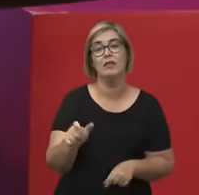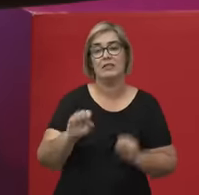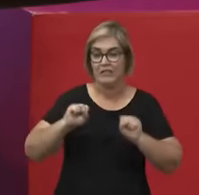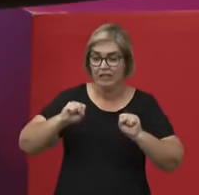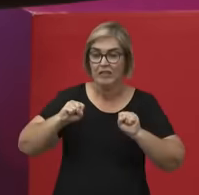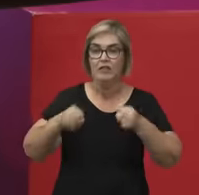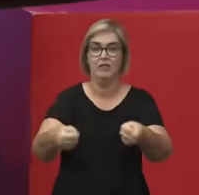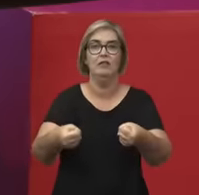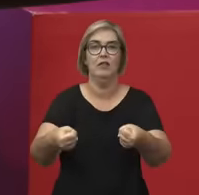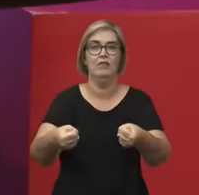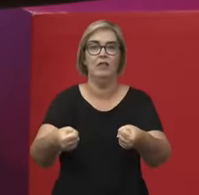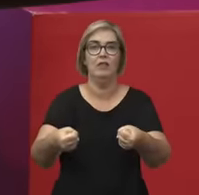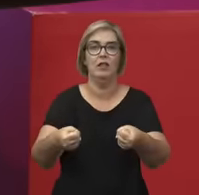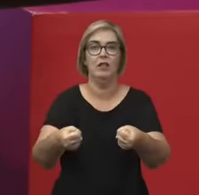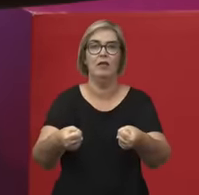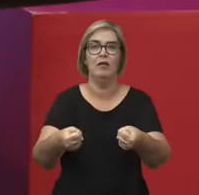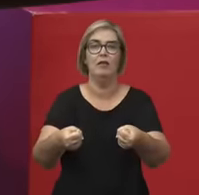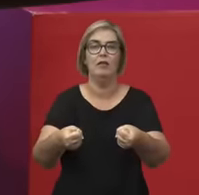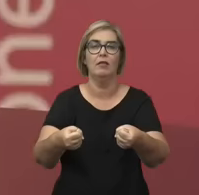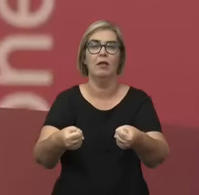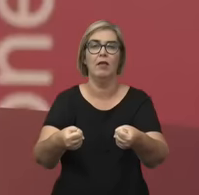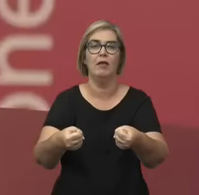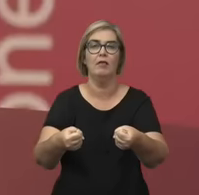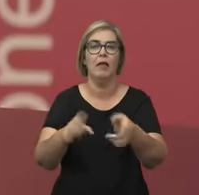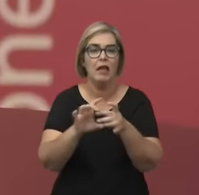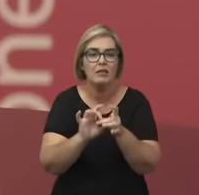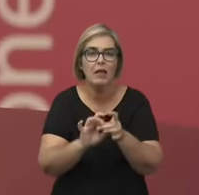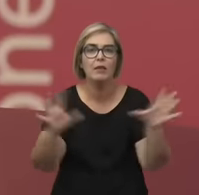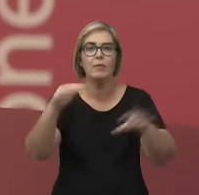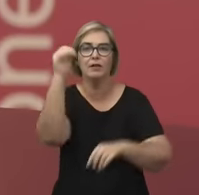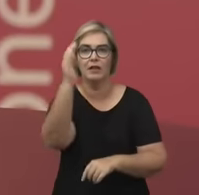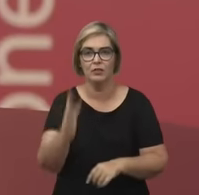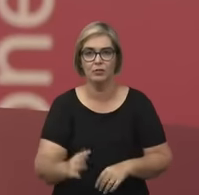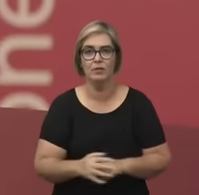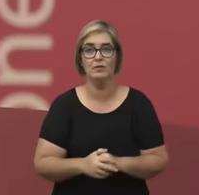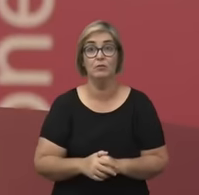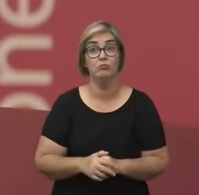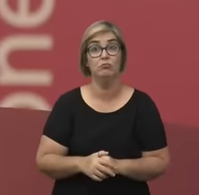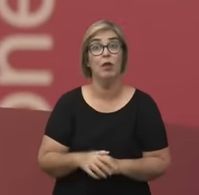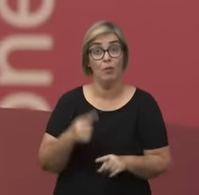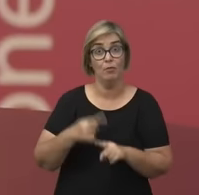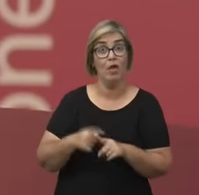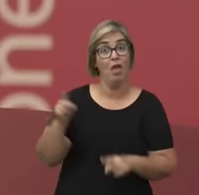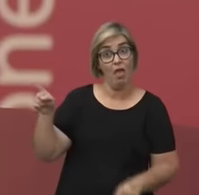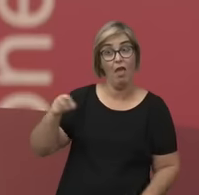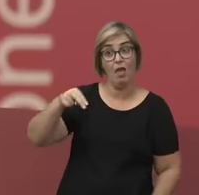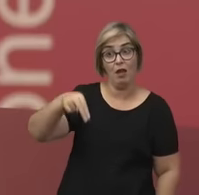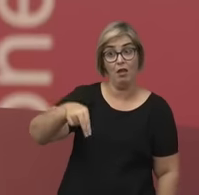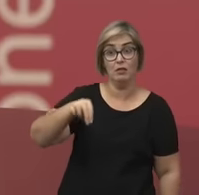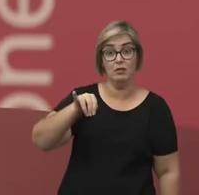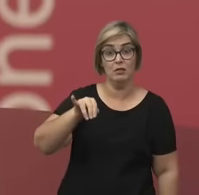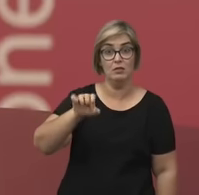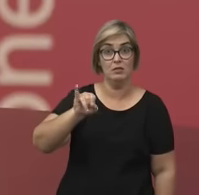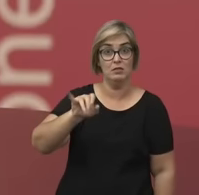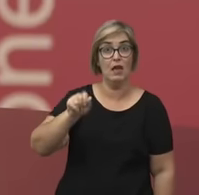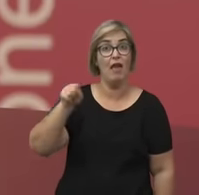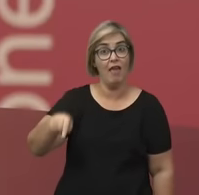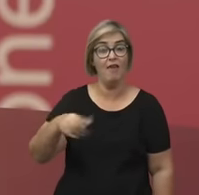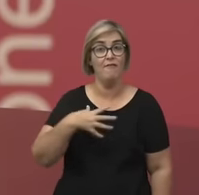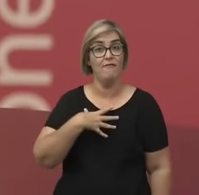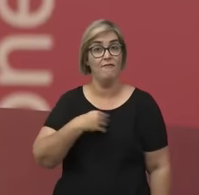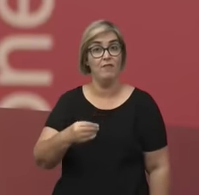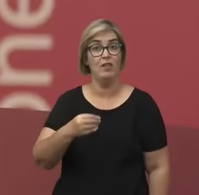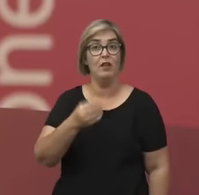civilizatório para o Brasil. Ela mesma é filha de portugueses. Então, a